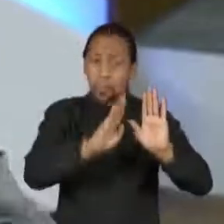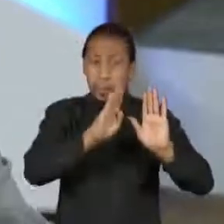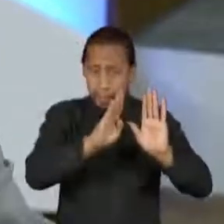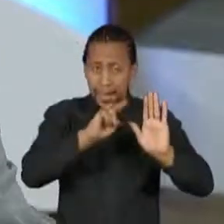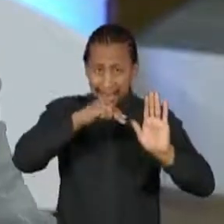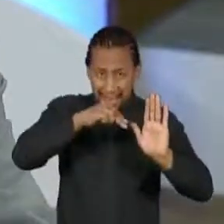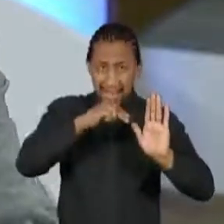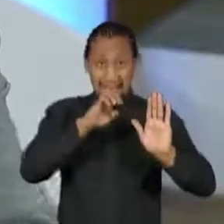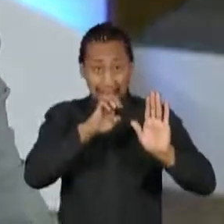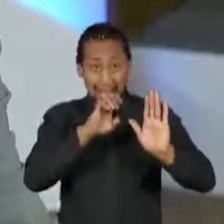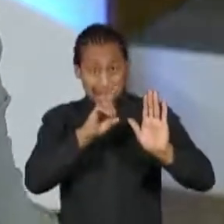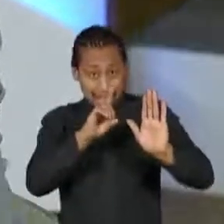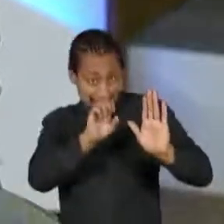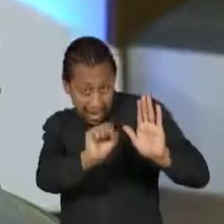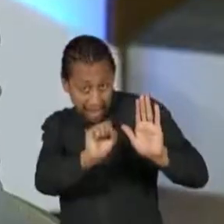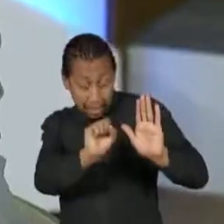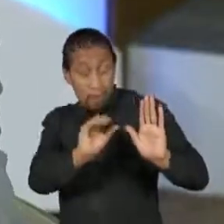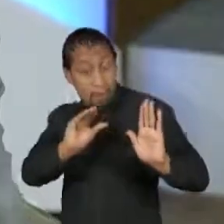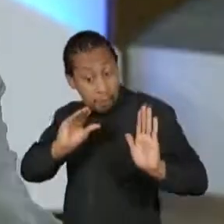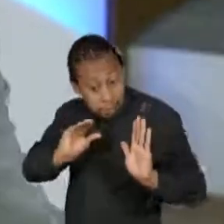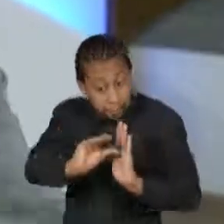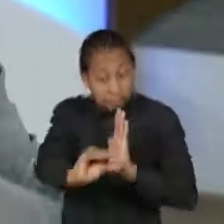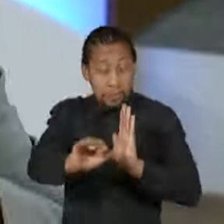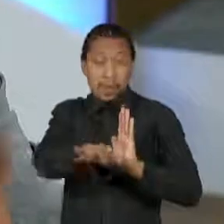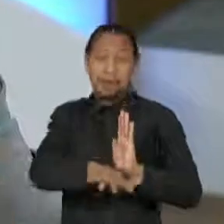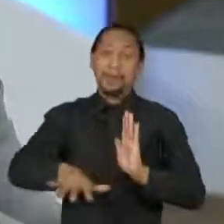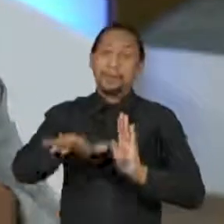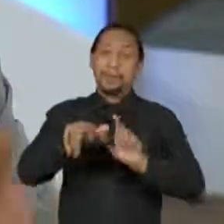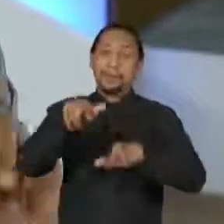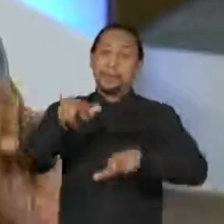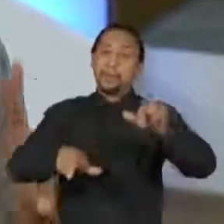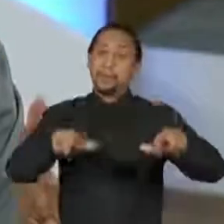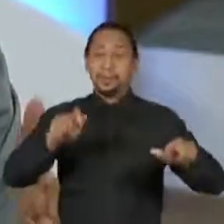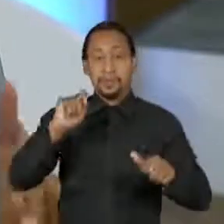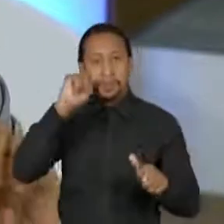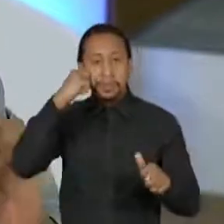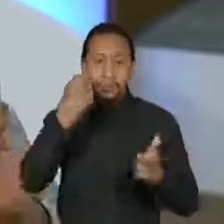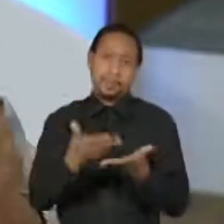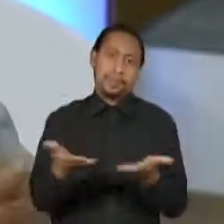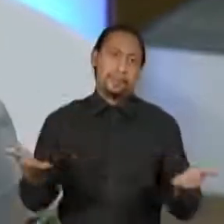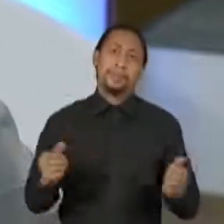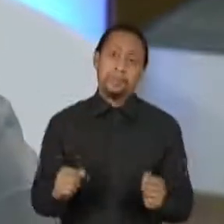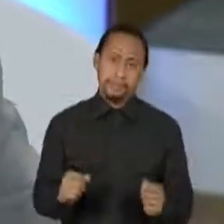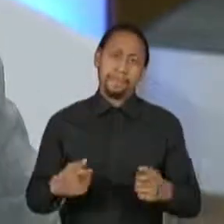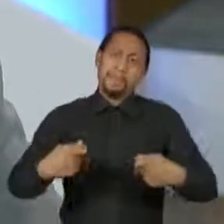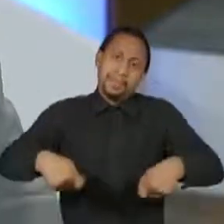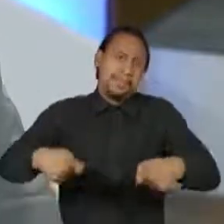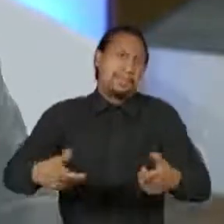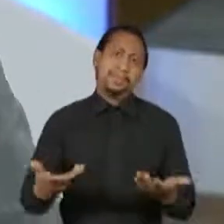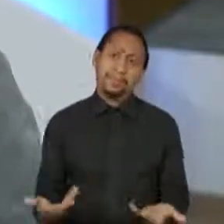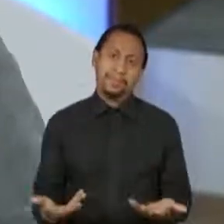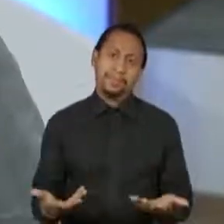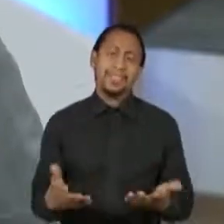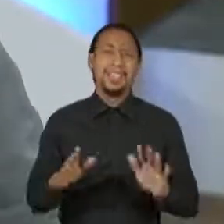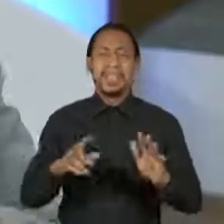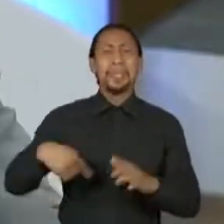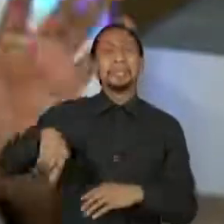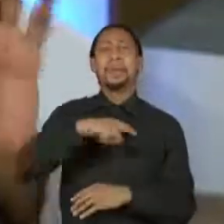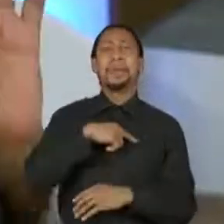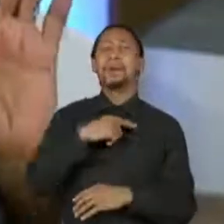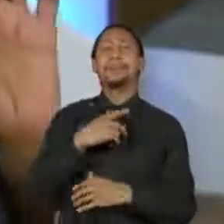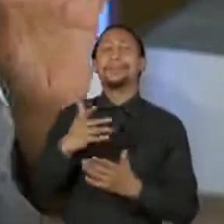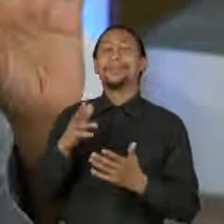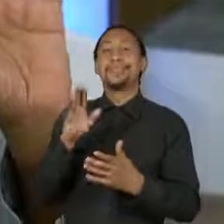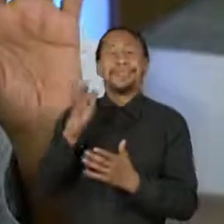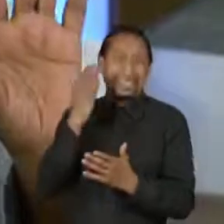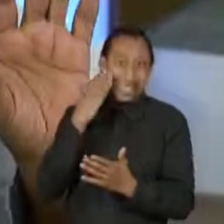para investir na população negra. Nós não podemos mais aceitar band-aid para